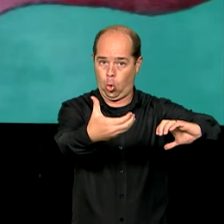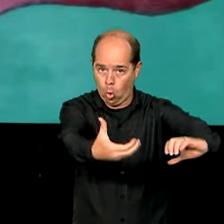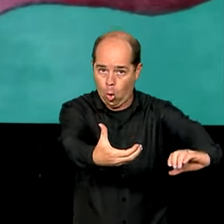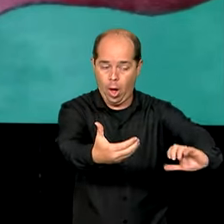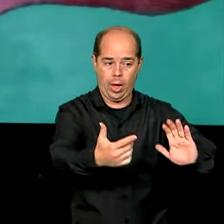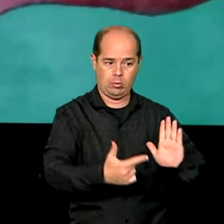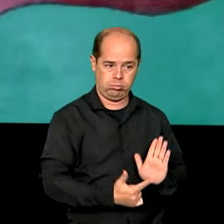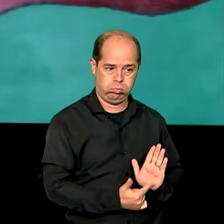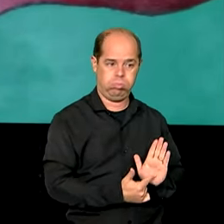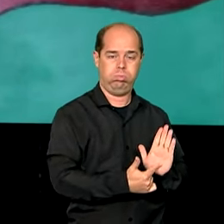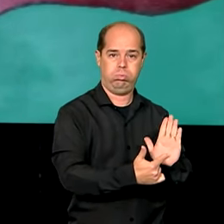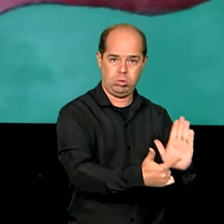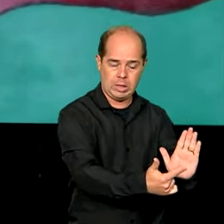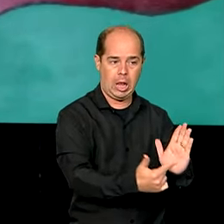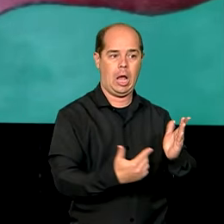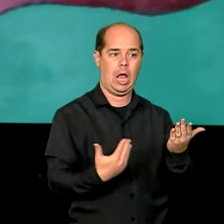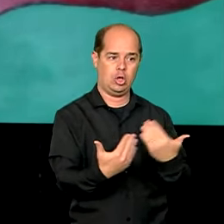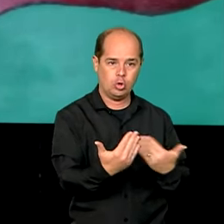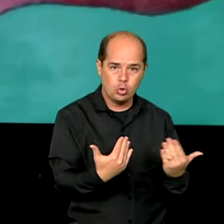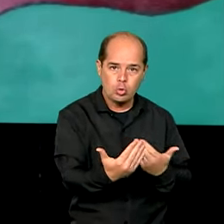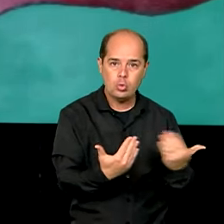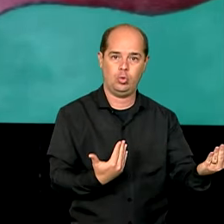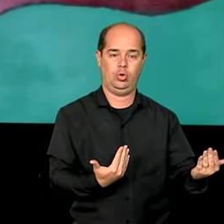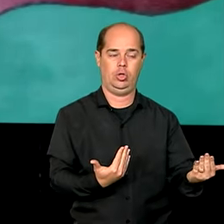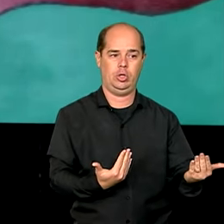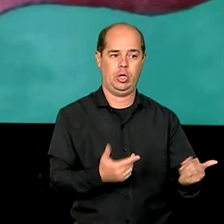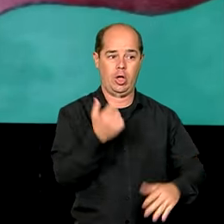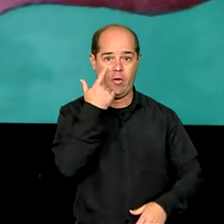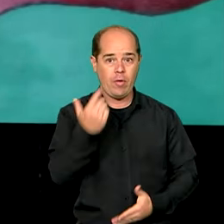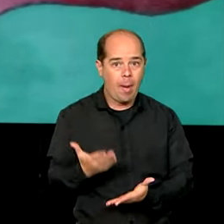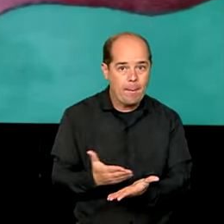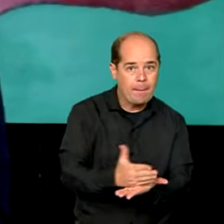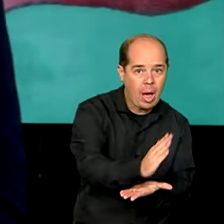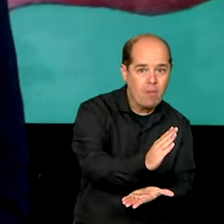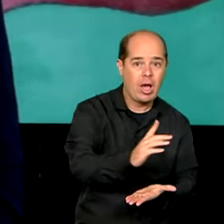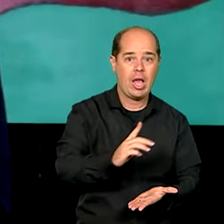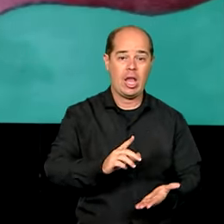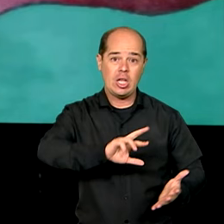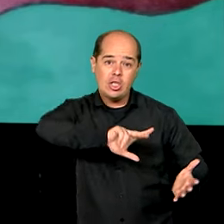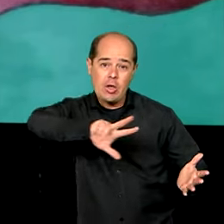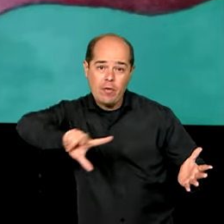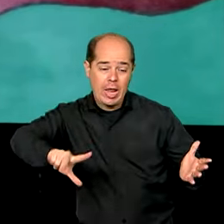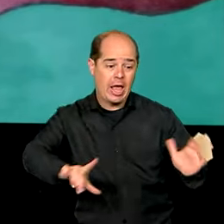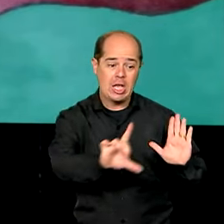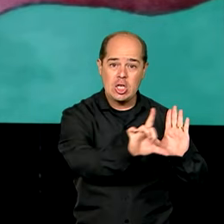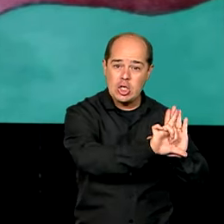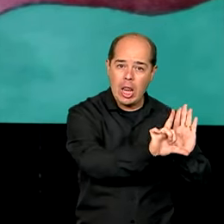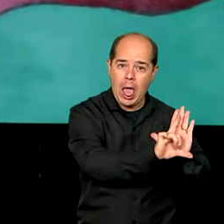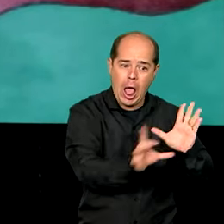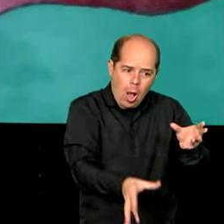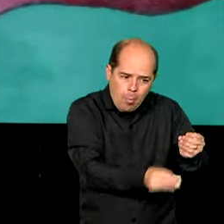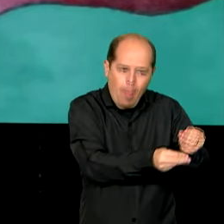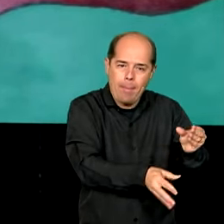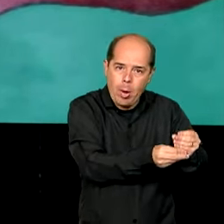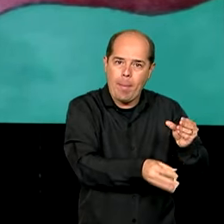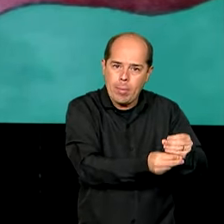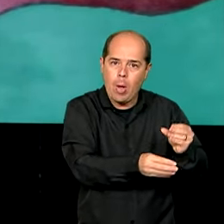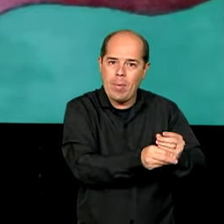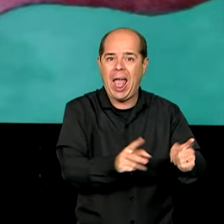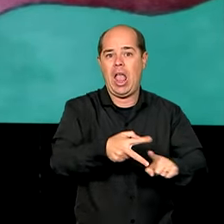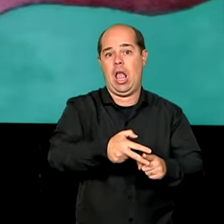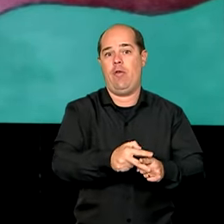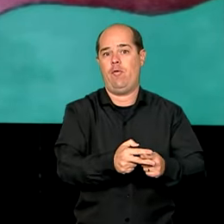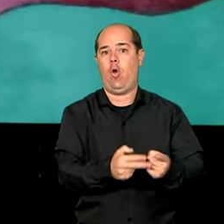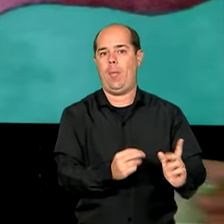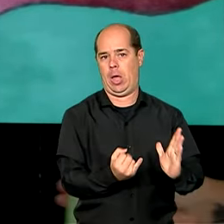debater e buscar aprovar a regulamentação da reforma tributária, conjunto de leis complementares que mais um passo para